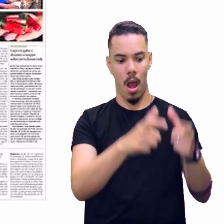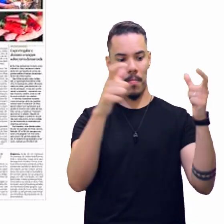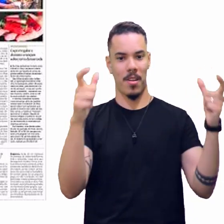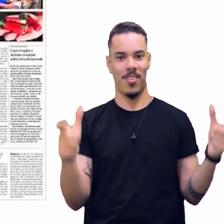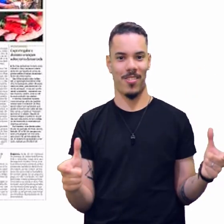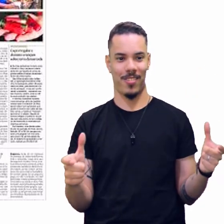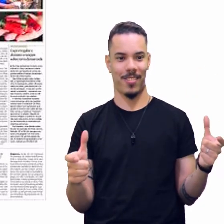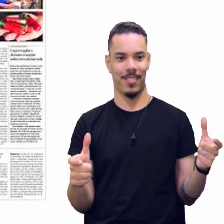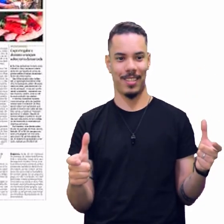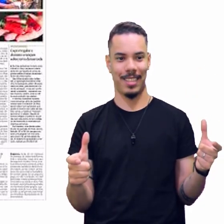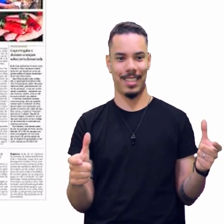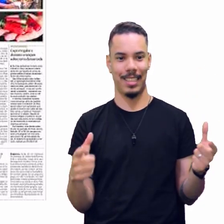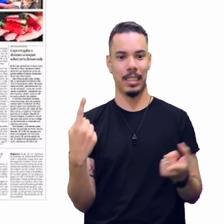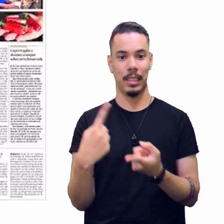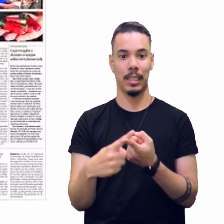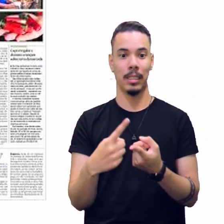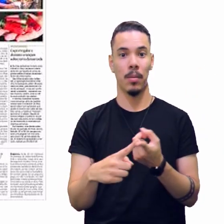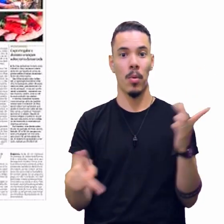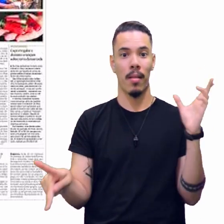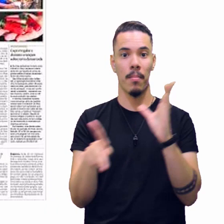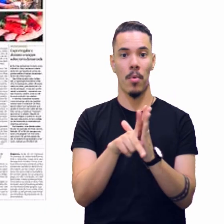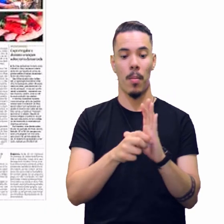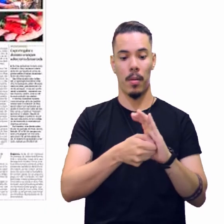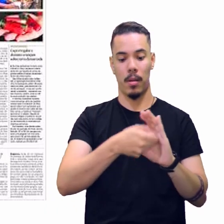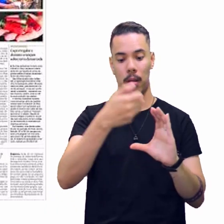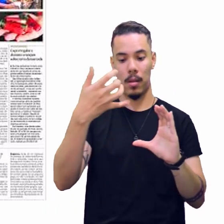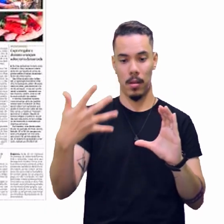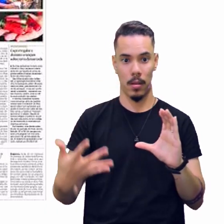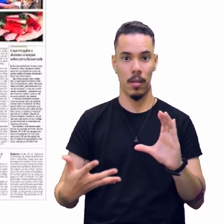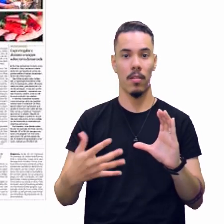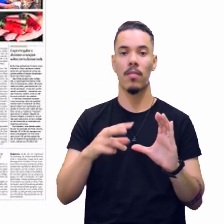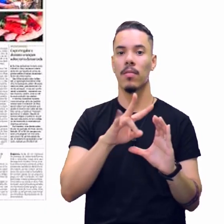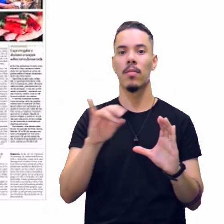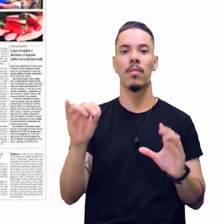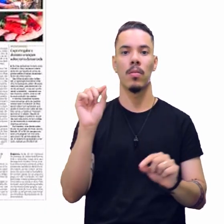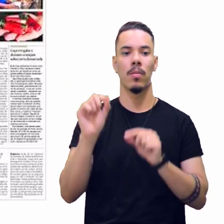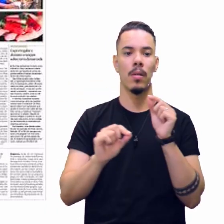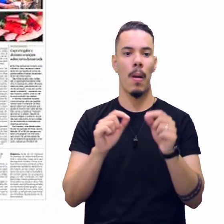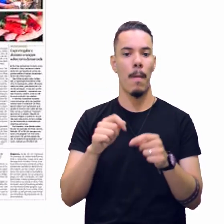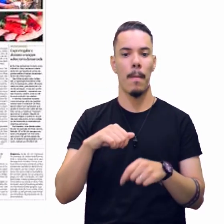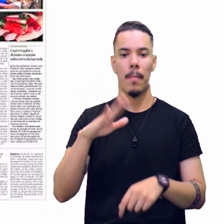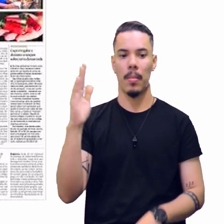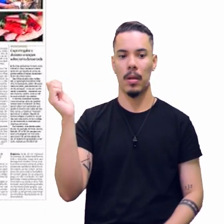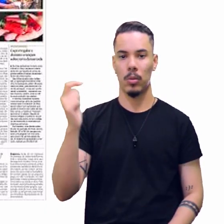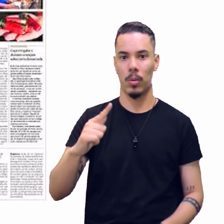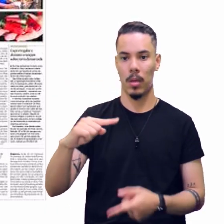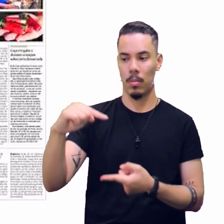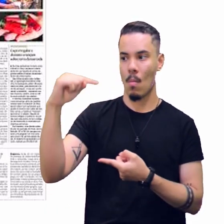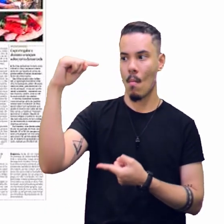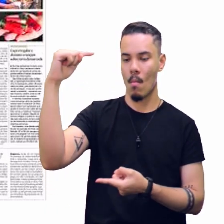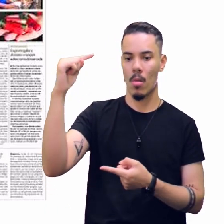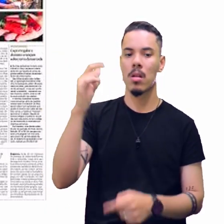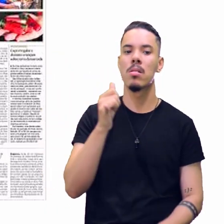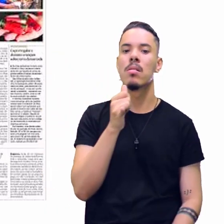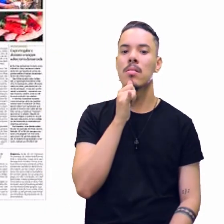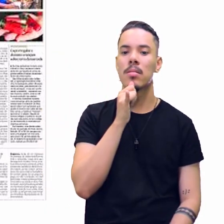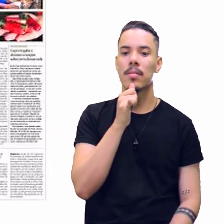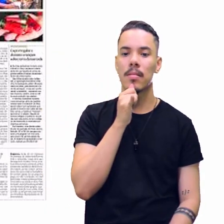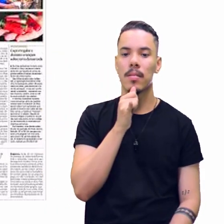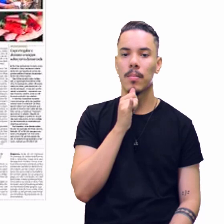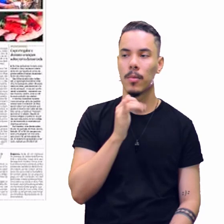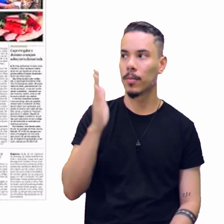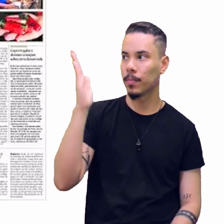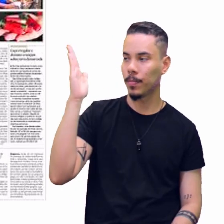a reportagem tem características próprias que vão muito além do seu tamanho. Então, aqui eu trouxe